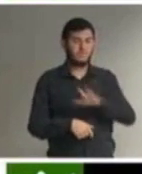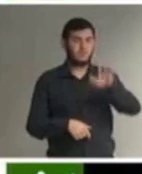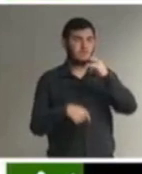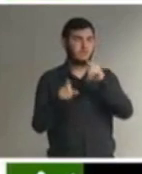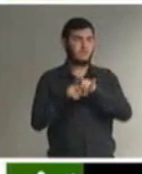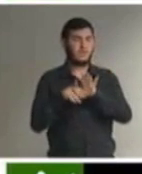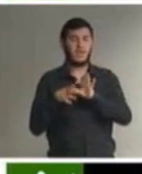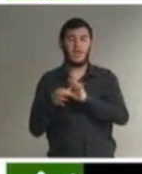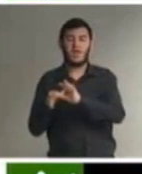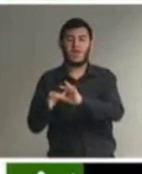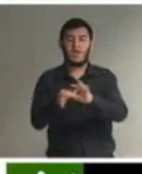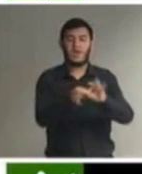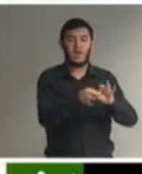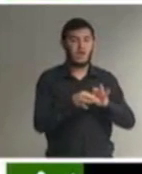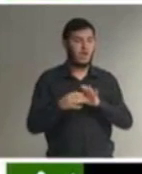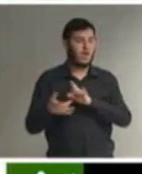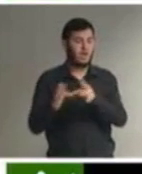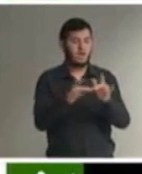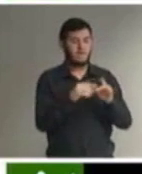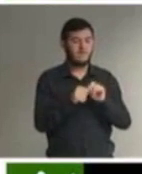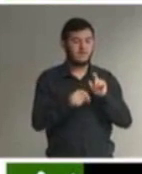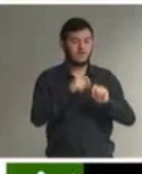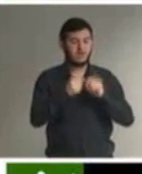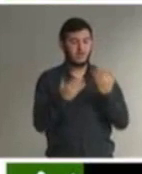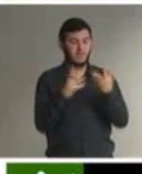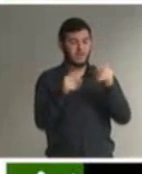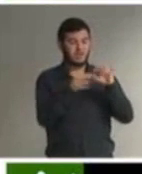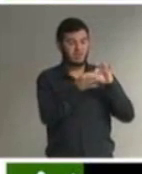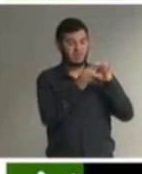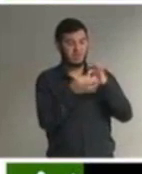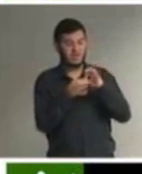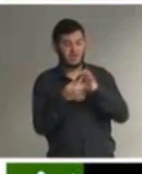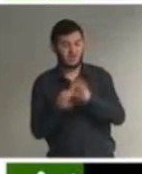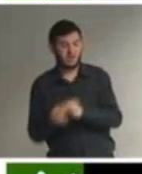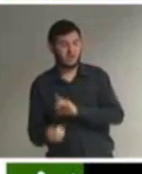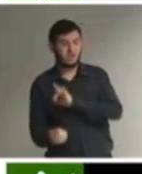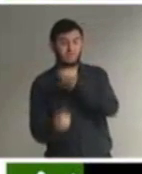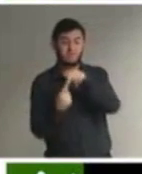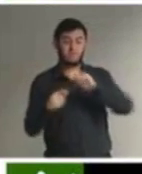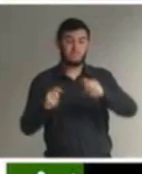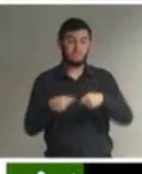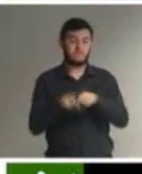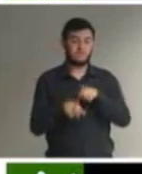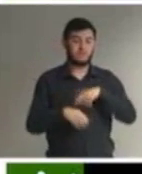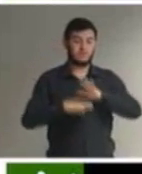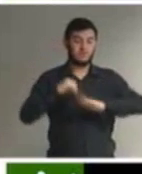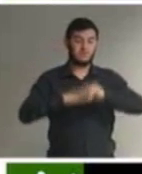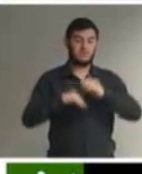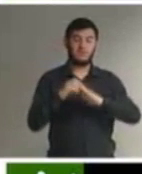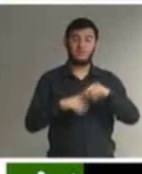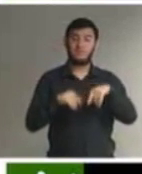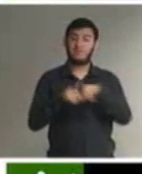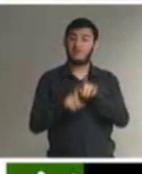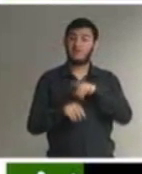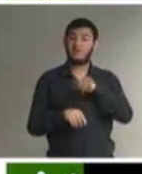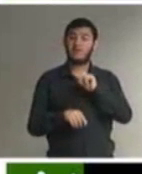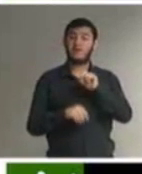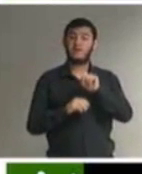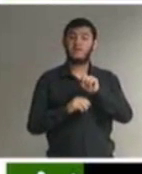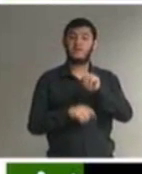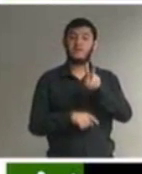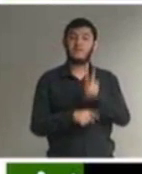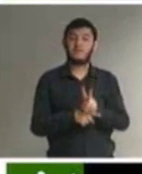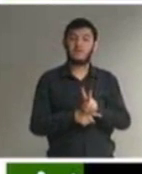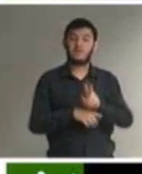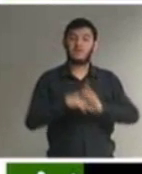formando uma grande corrente em prol da atuação na defesa dessa educação inclusiva